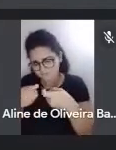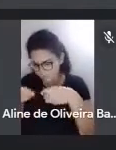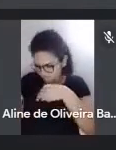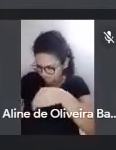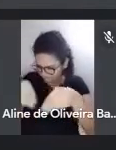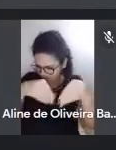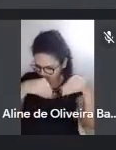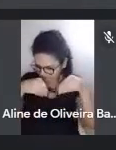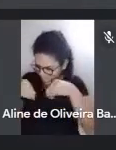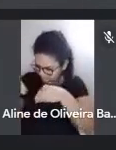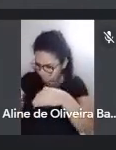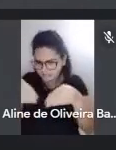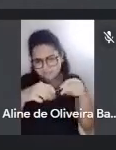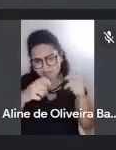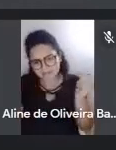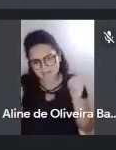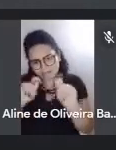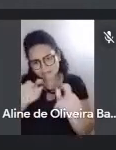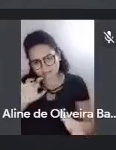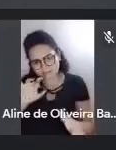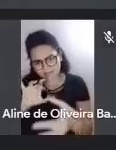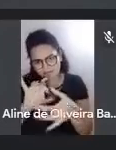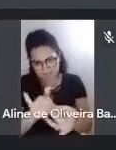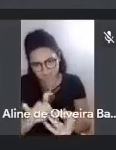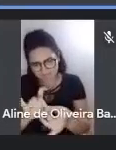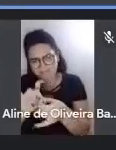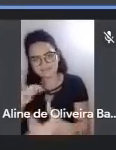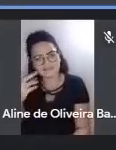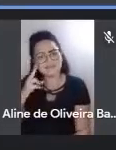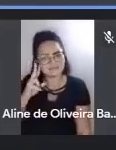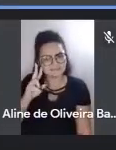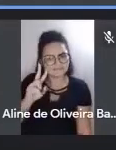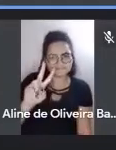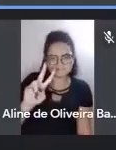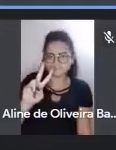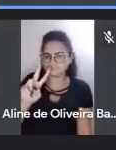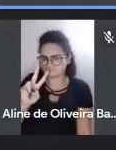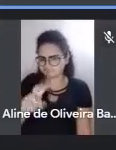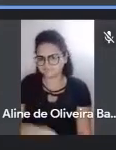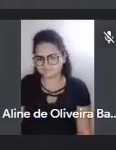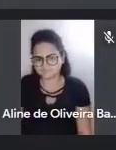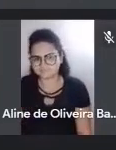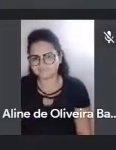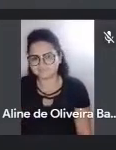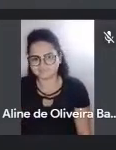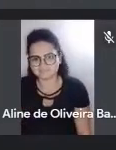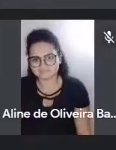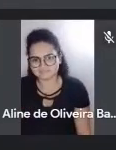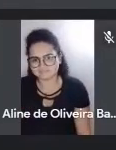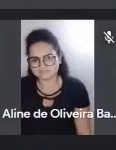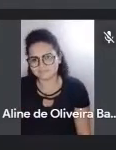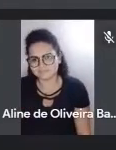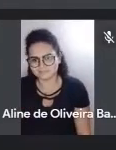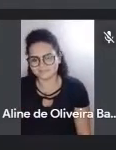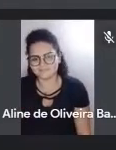Até o final, descendeu os carros Daquela guerra fatal Grande